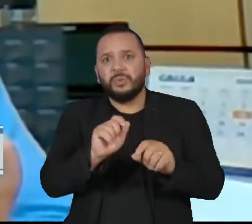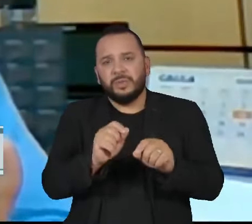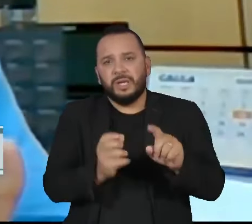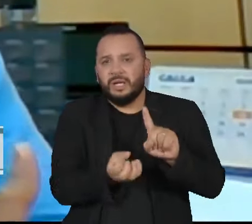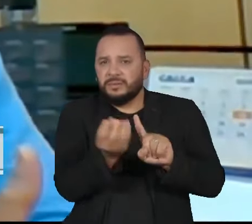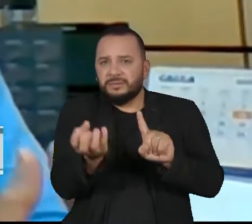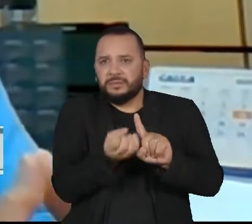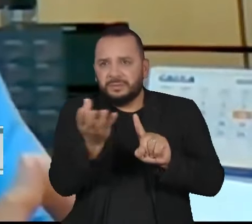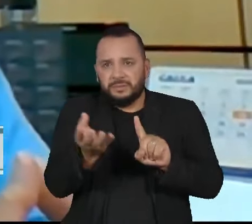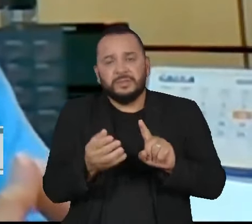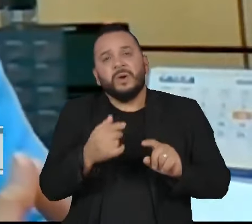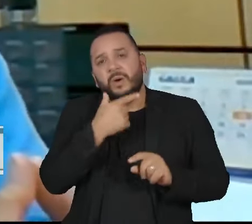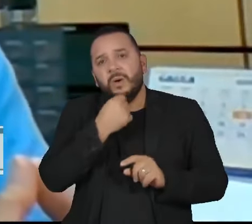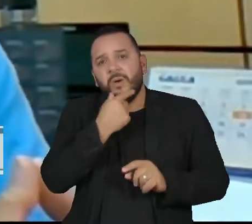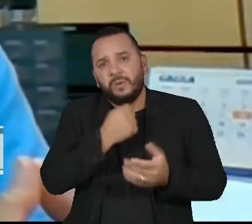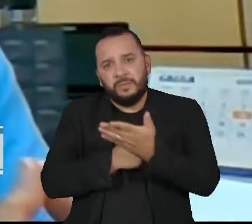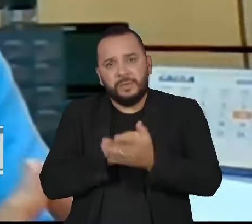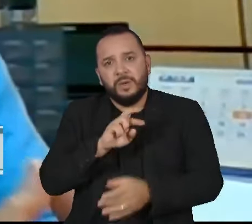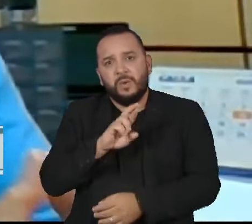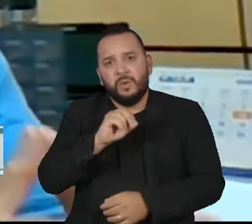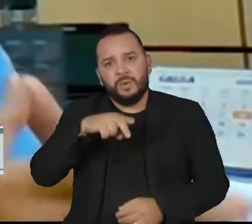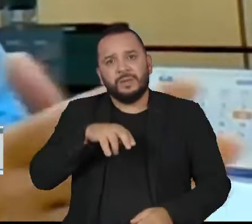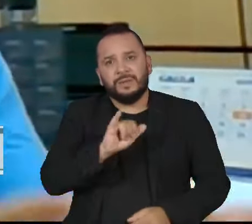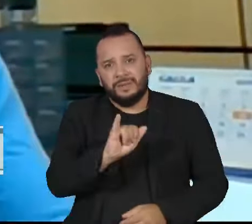premiada do assassino confesso, Rony Lessa. Obrigado. Obrigado. Obrigado.